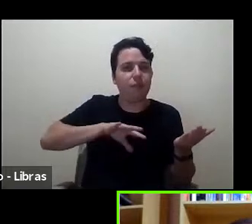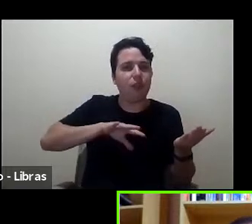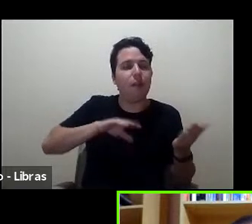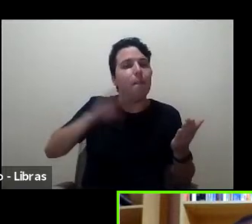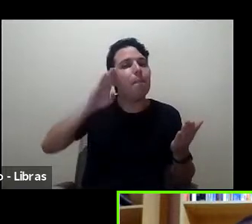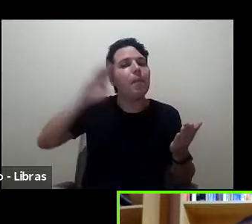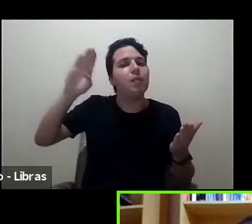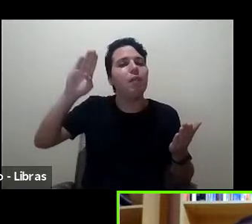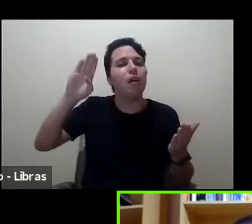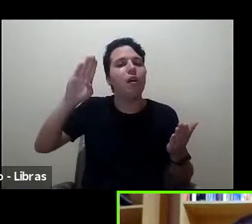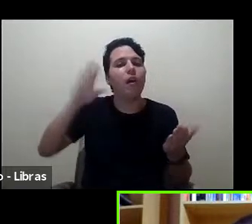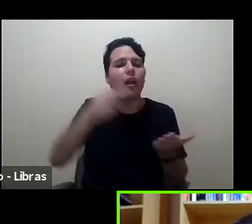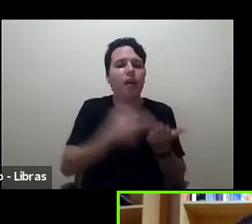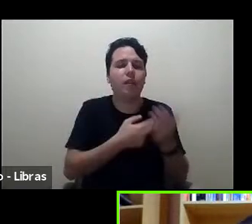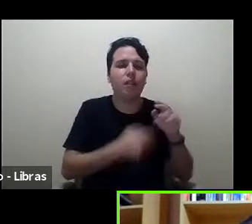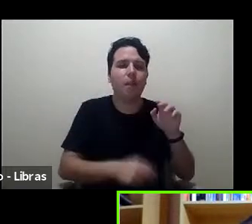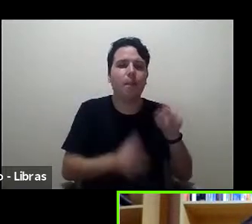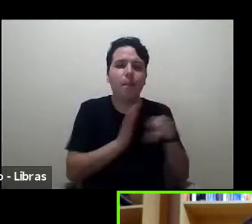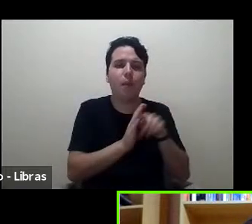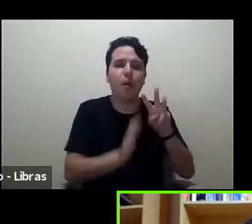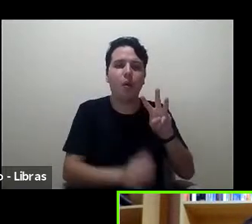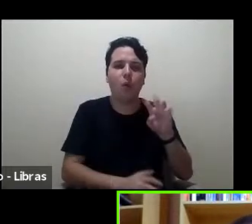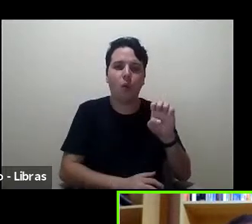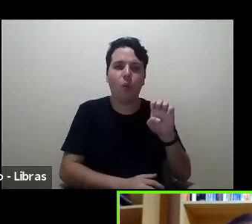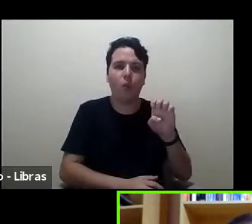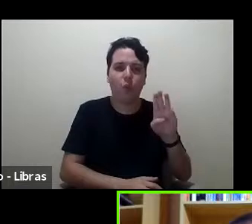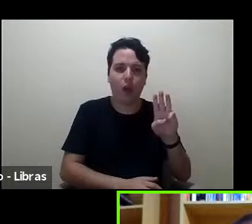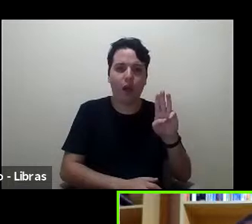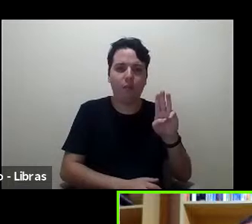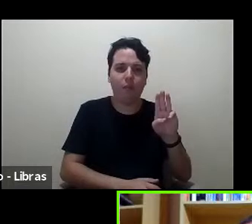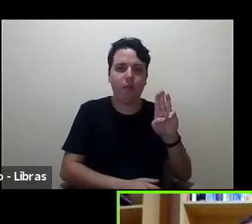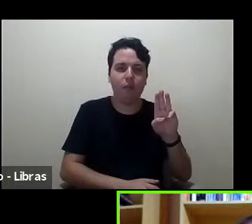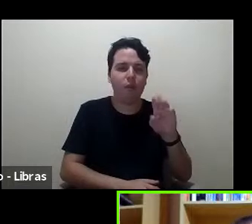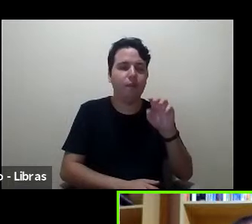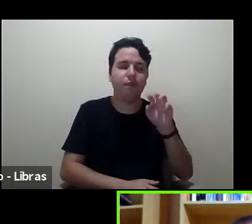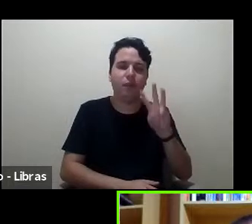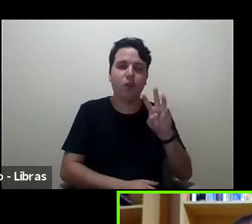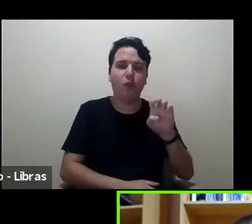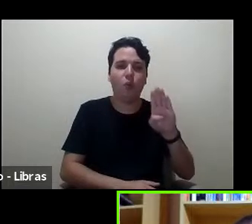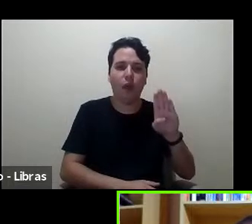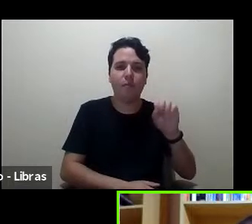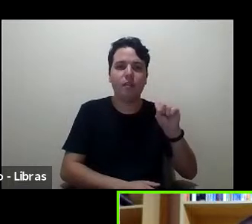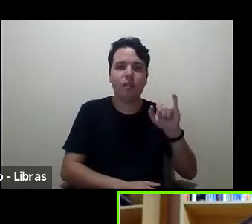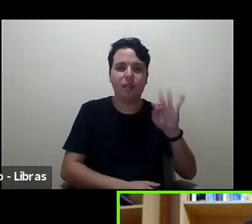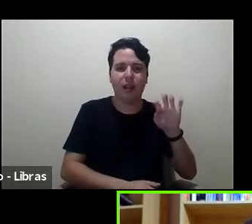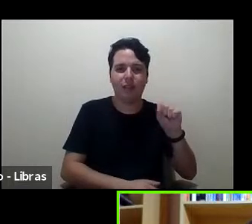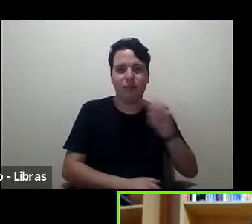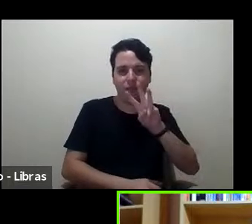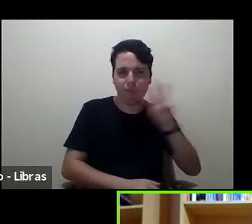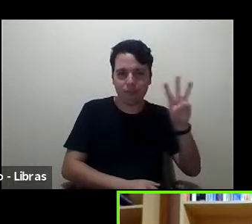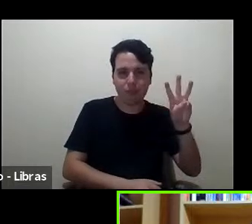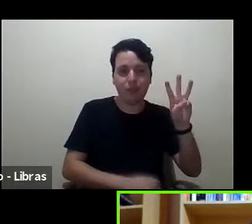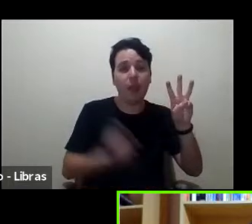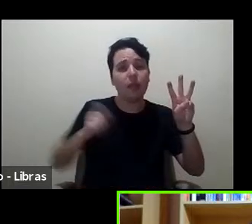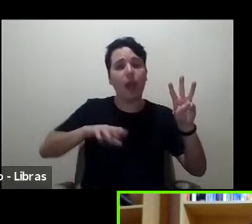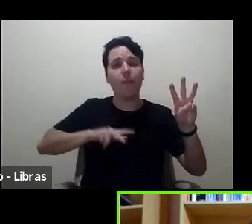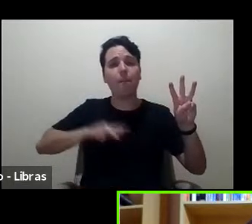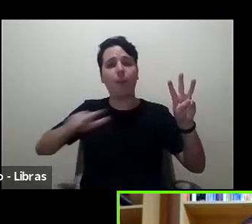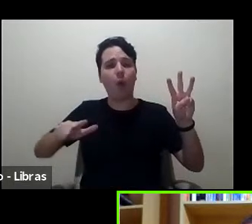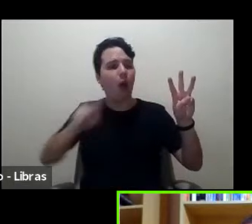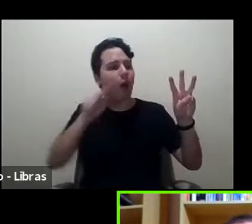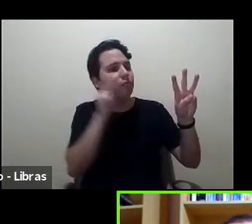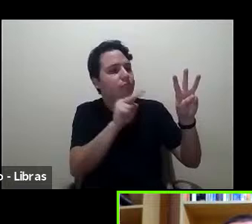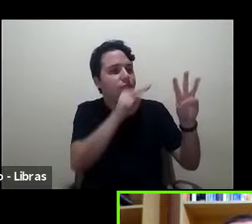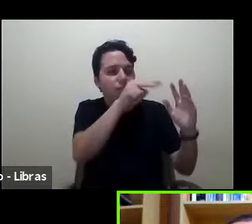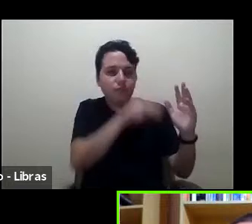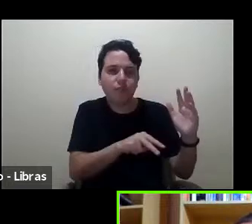plataformas como Web of Science e que aí são vistas por exemplo em Portugal na própria na própria África em países